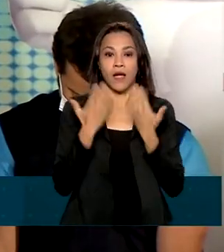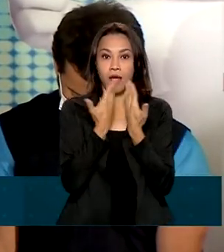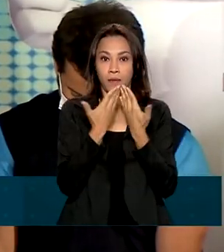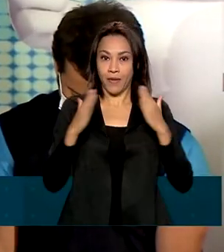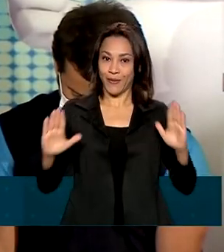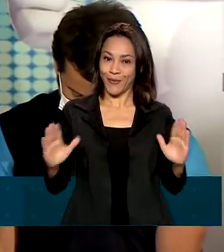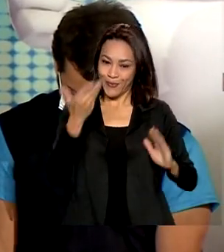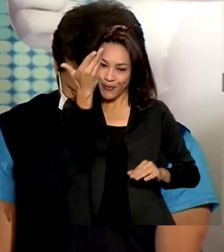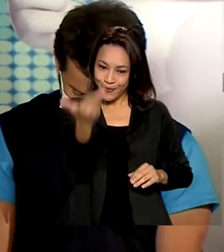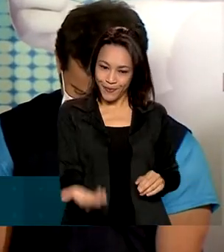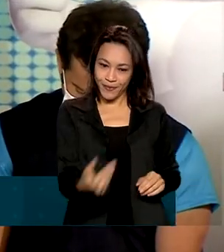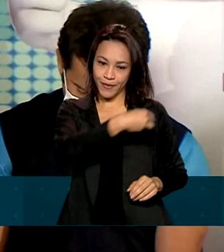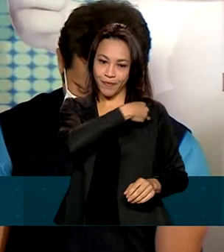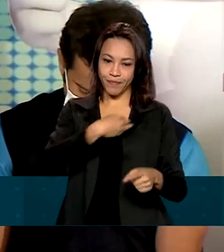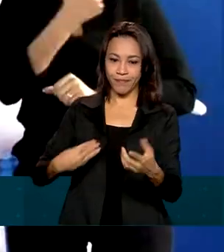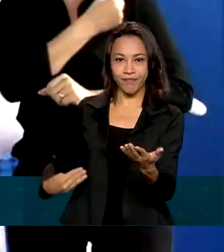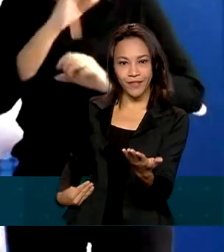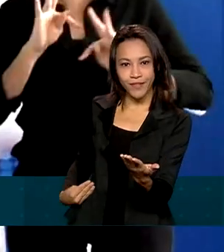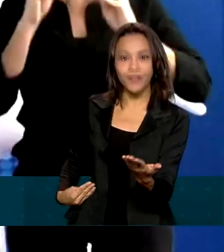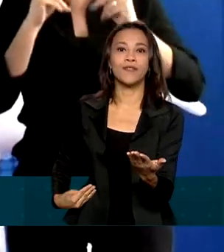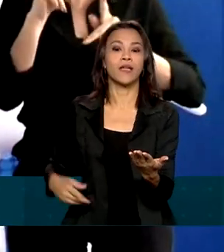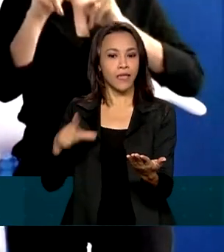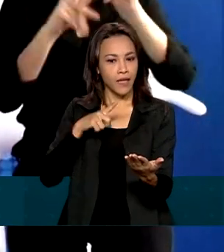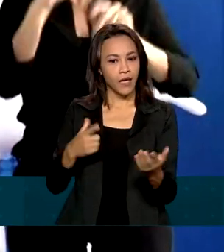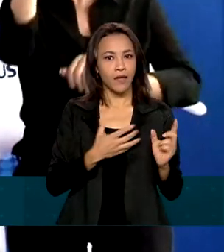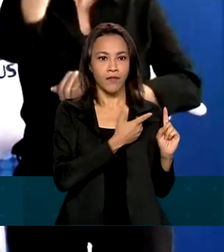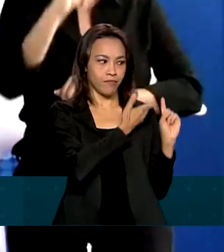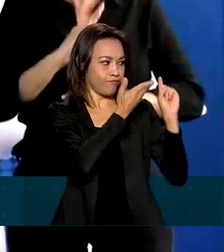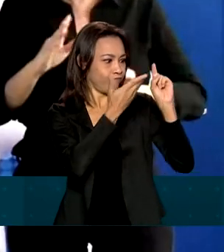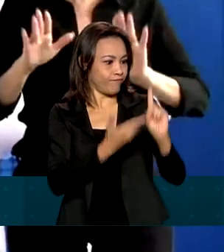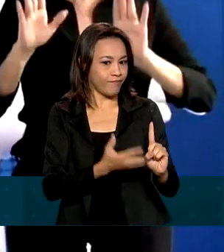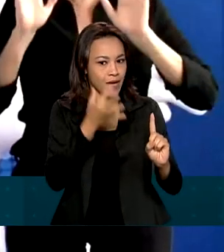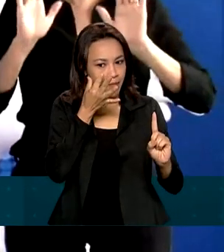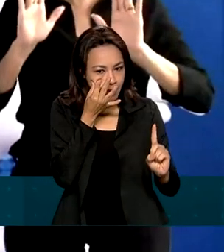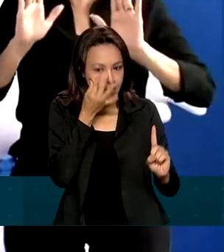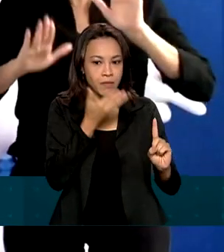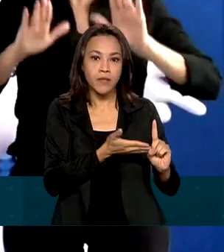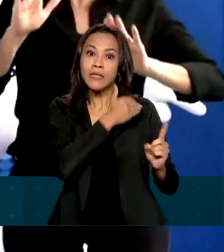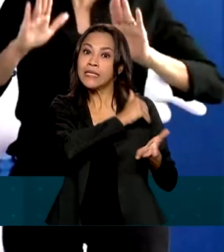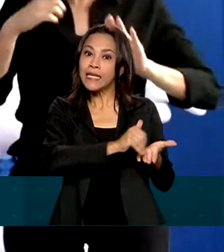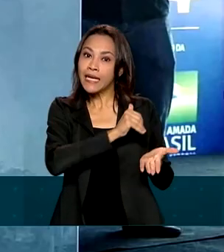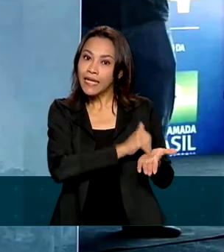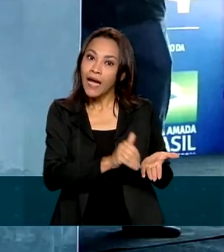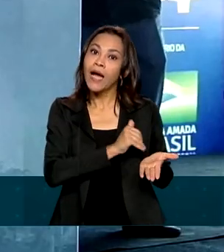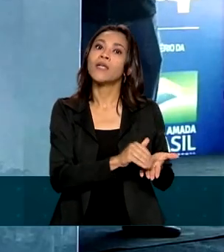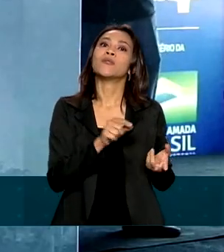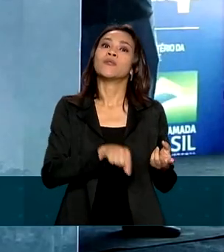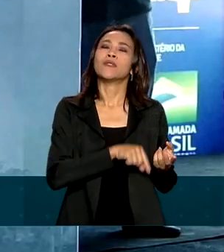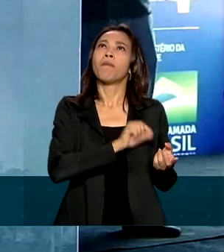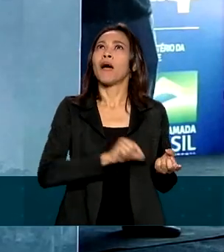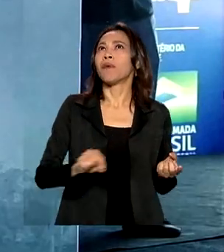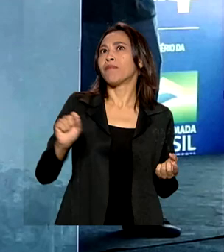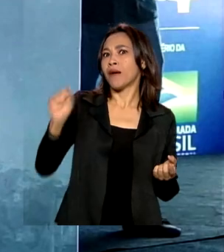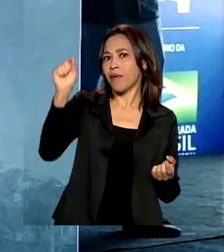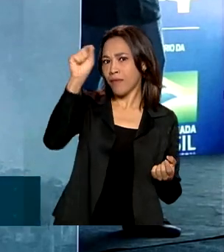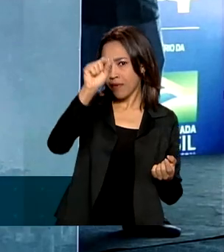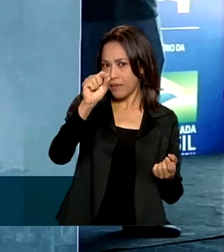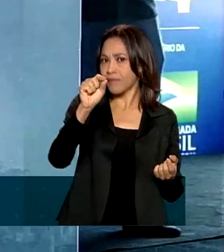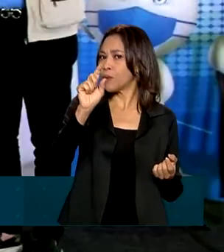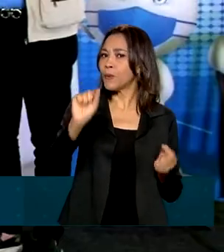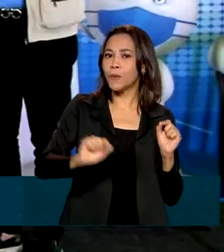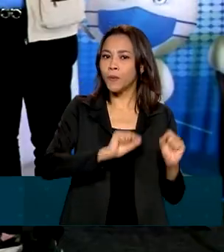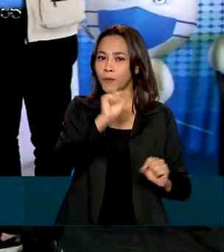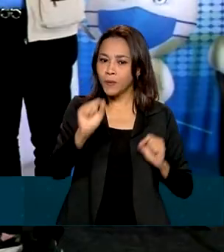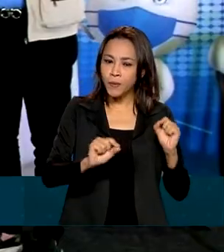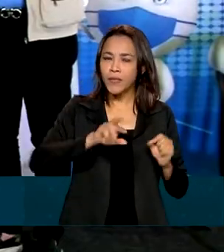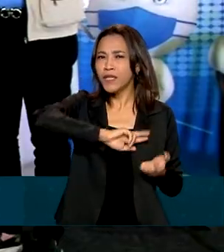foi feita pelo ministro Marcelo Queiroga e teve a participação remota de secretários da pasta espalhados por pontos de vacinação